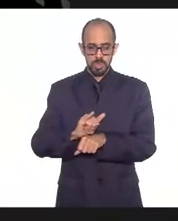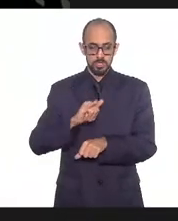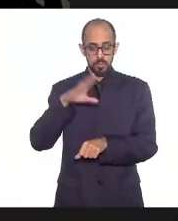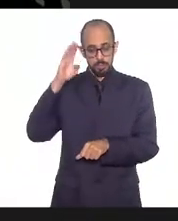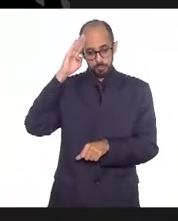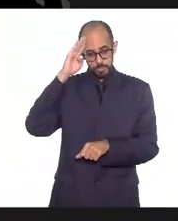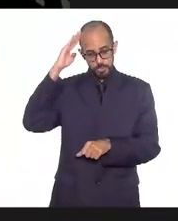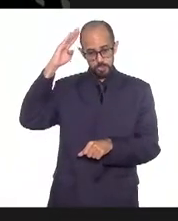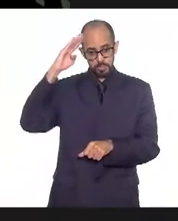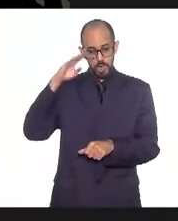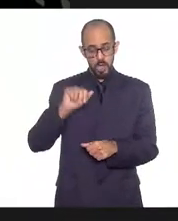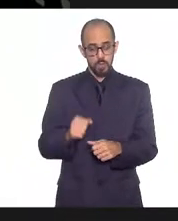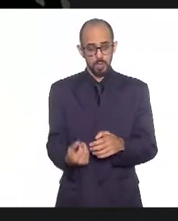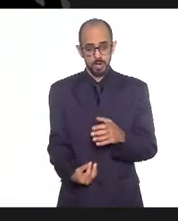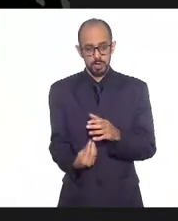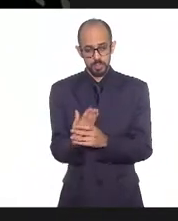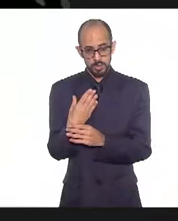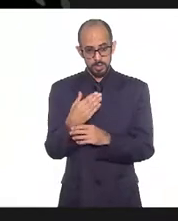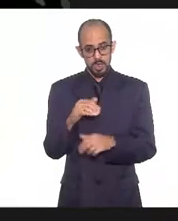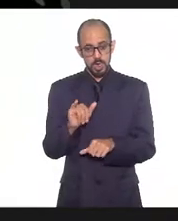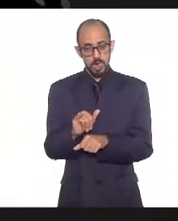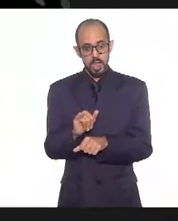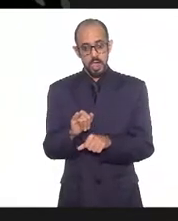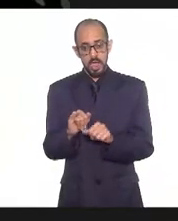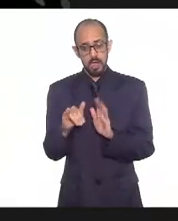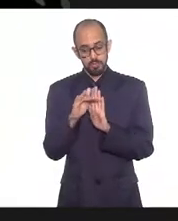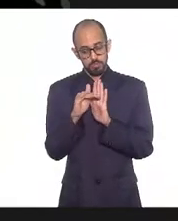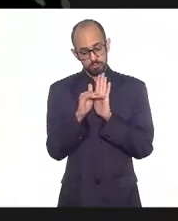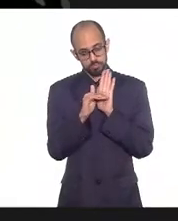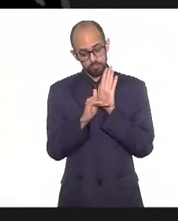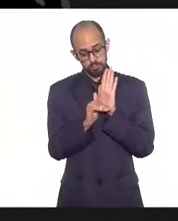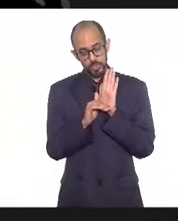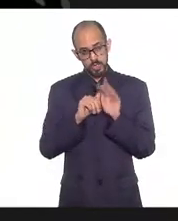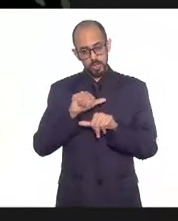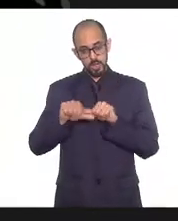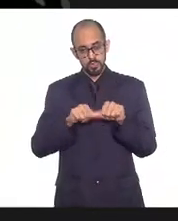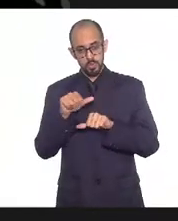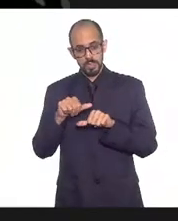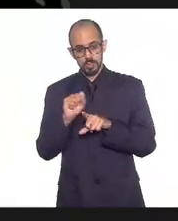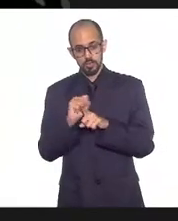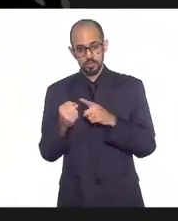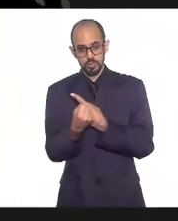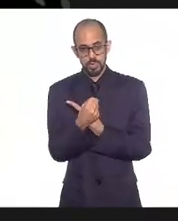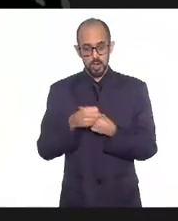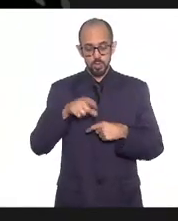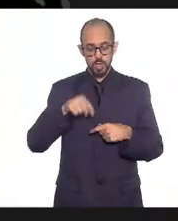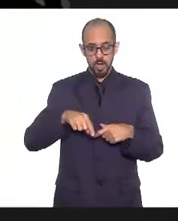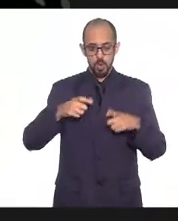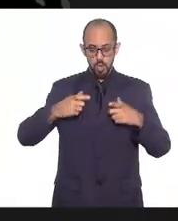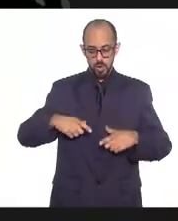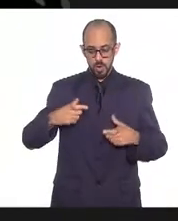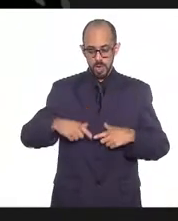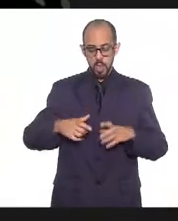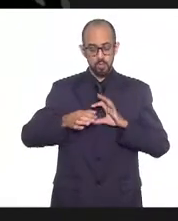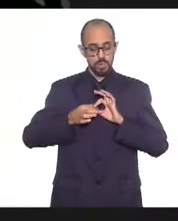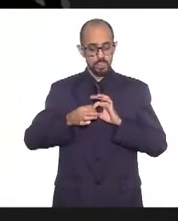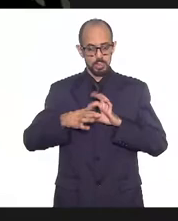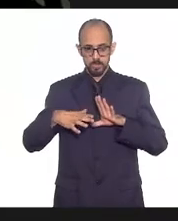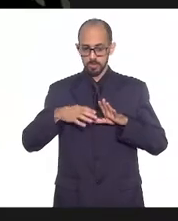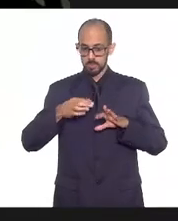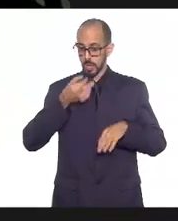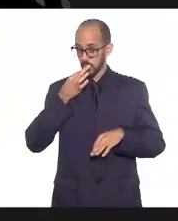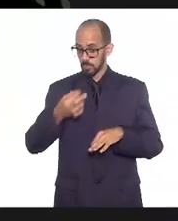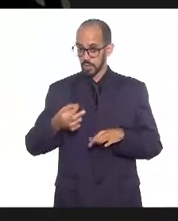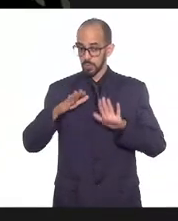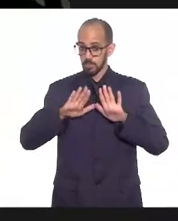formulação e também de transformação na sociedade, e é um espaço democrático onde todo mundo pode colocar sua opinião,